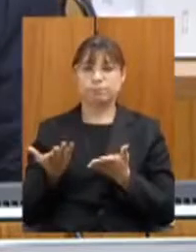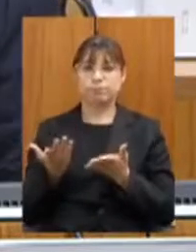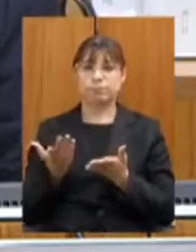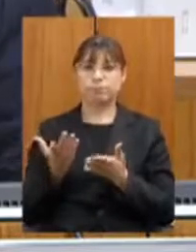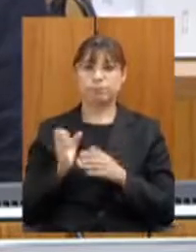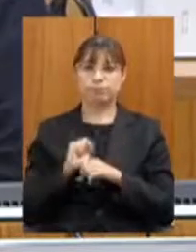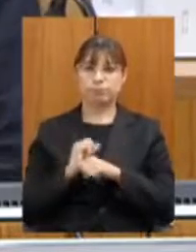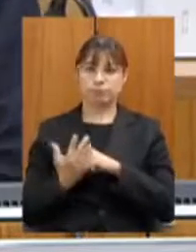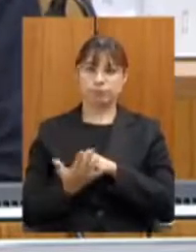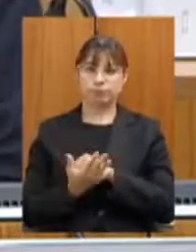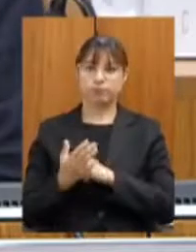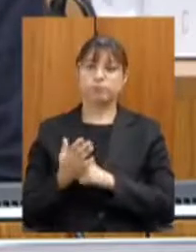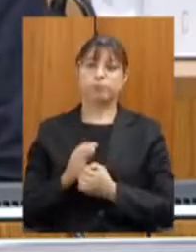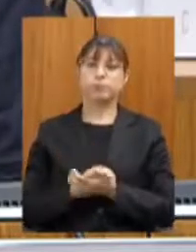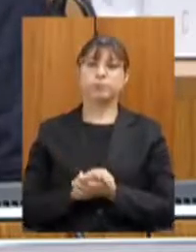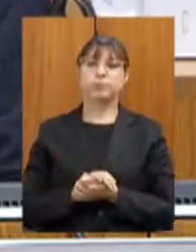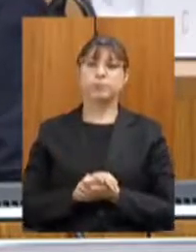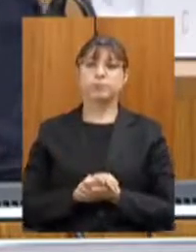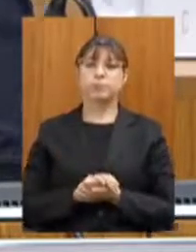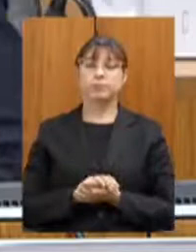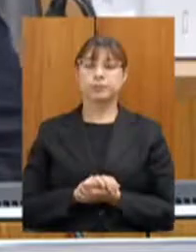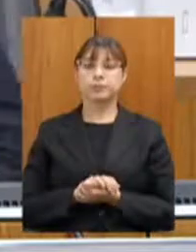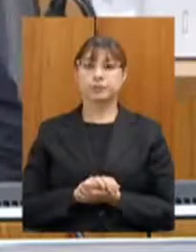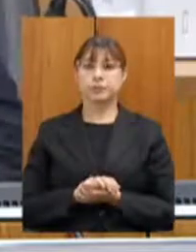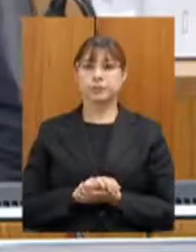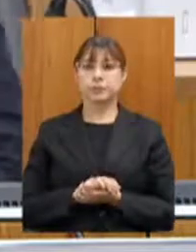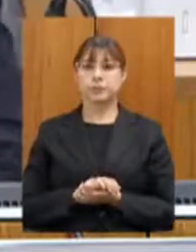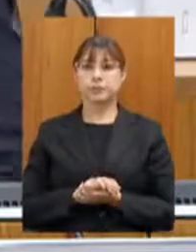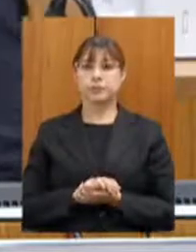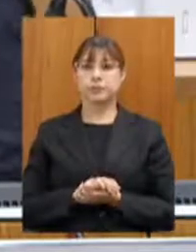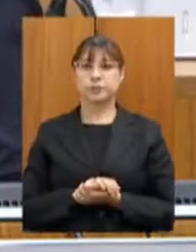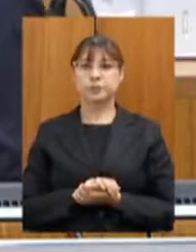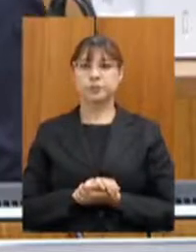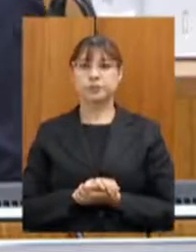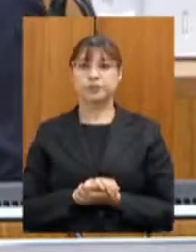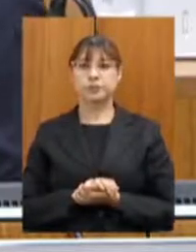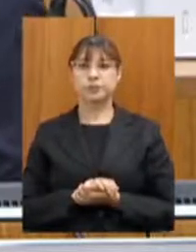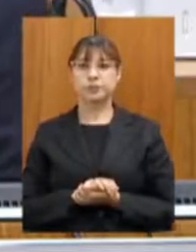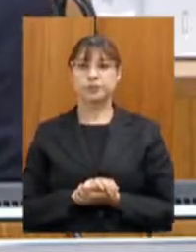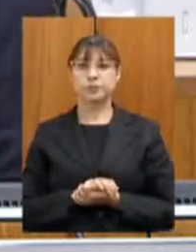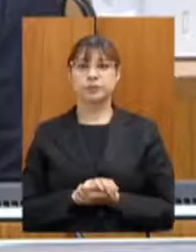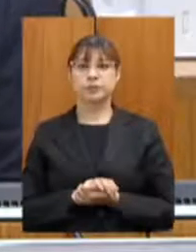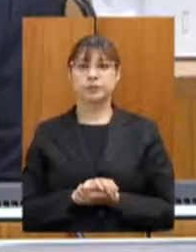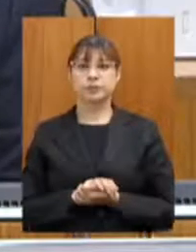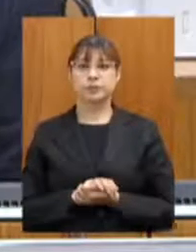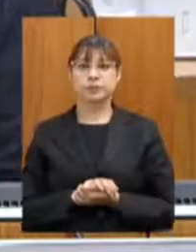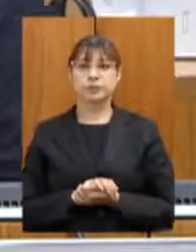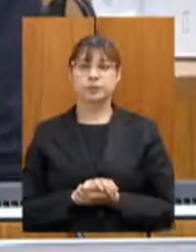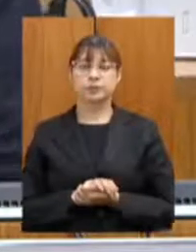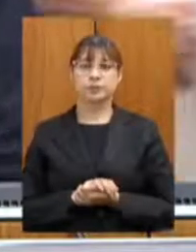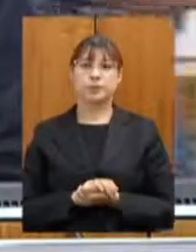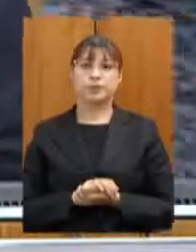Muito bem. Oi, eu vou fazer assim, está bom? Vamos lá.